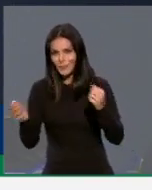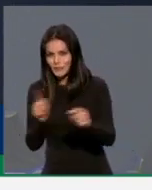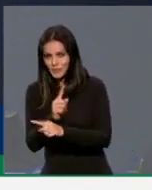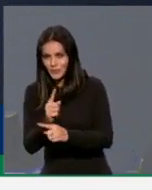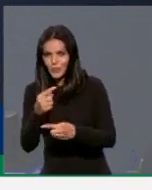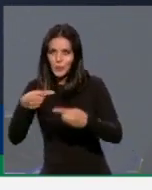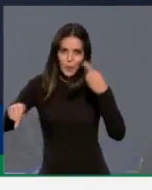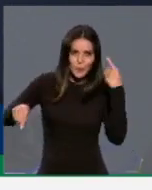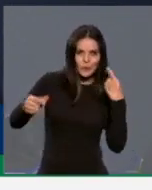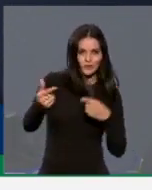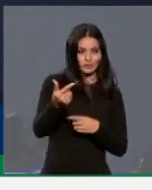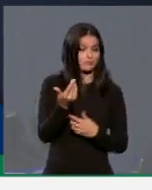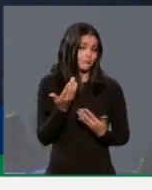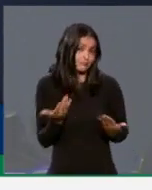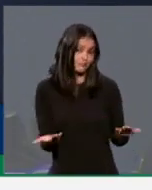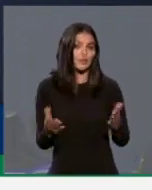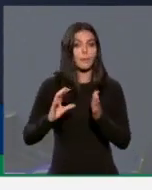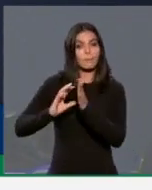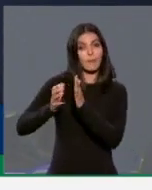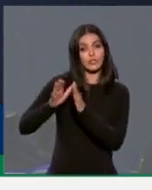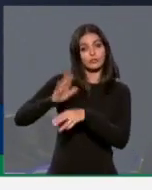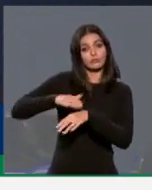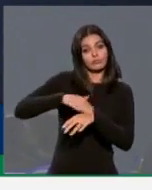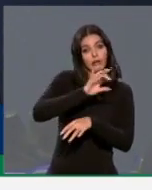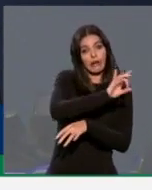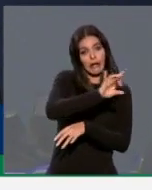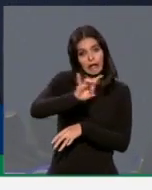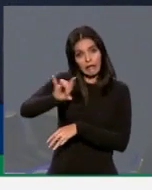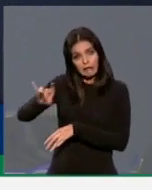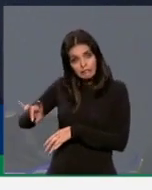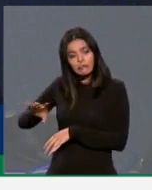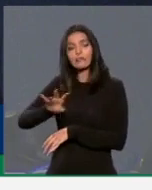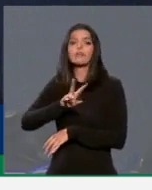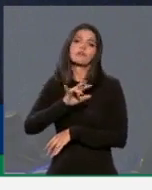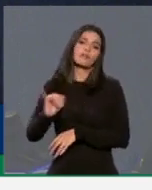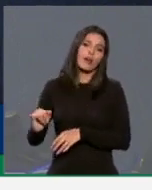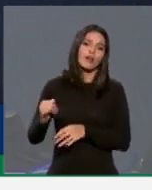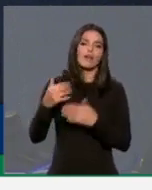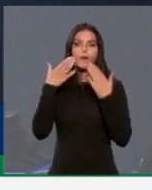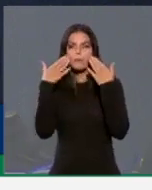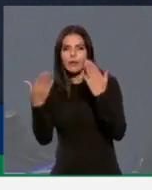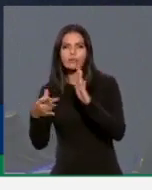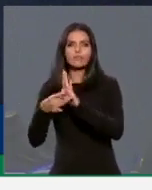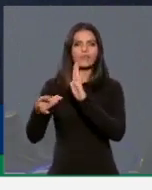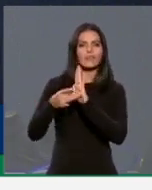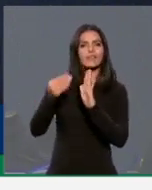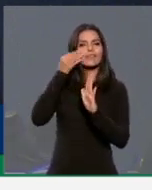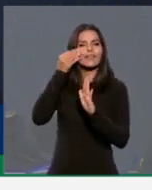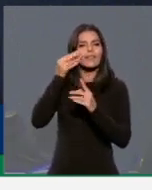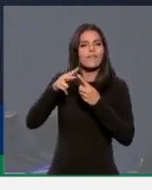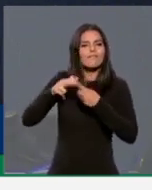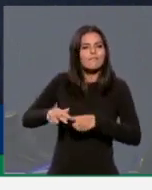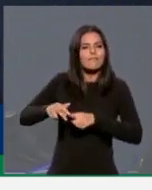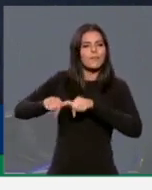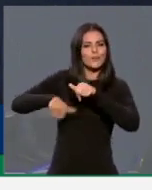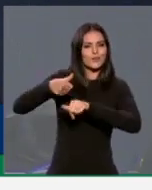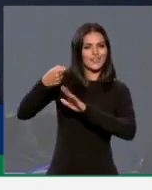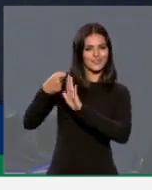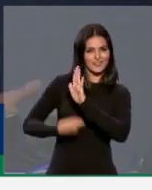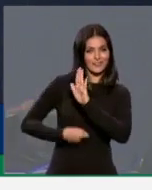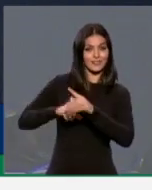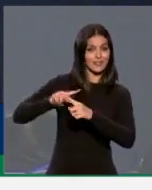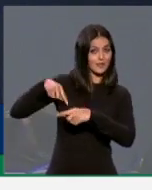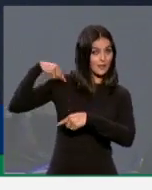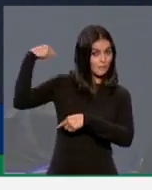partidos, com os direitos que cada partido tem, de acordo com o tamanho da bancada, apresenta os destaques, as tentativas de modificação que vão